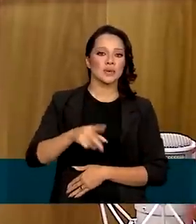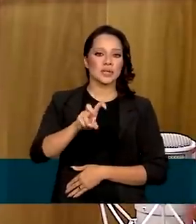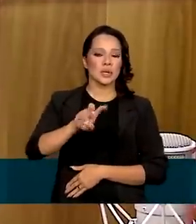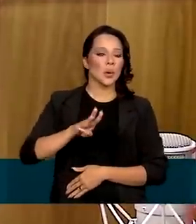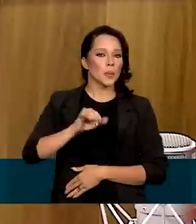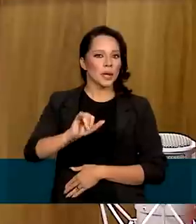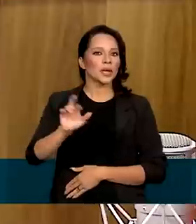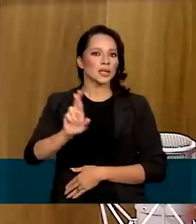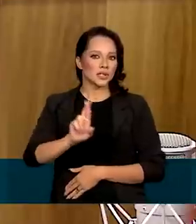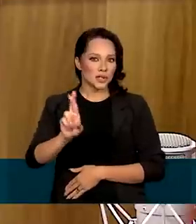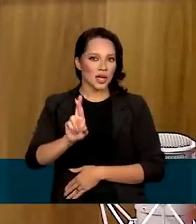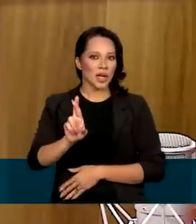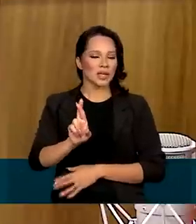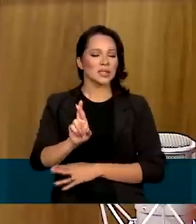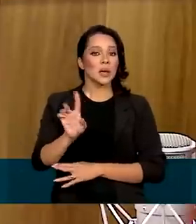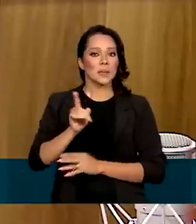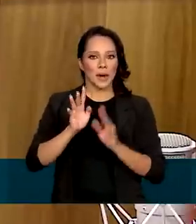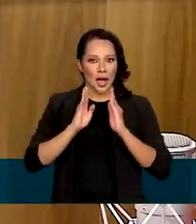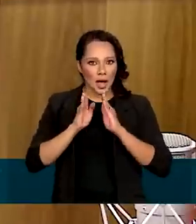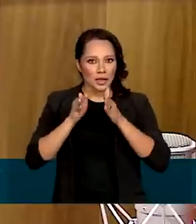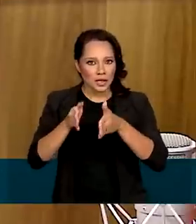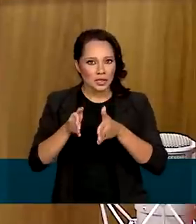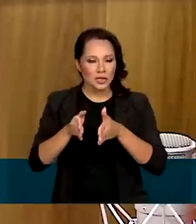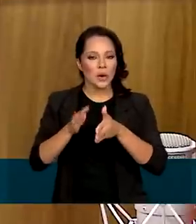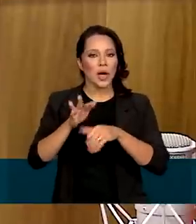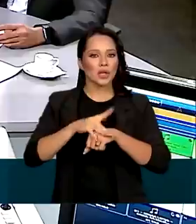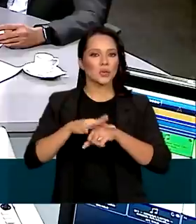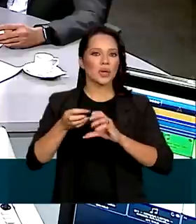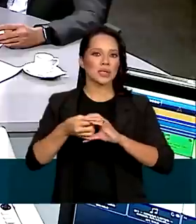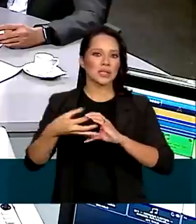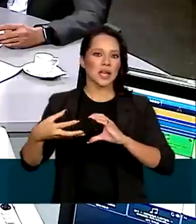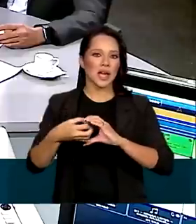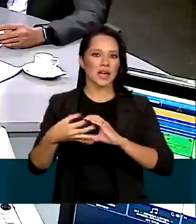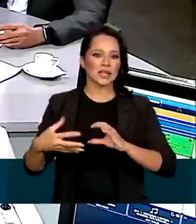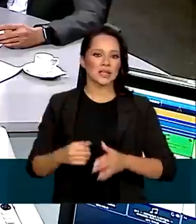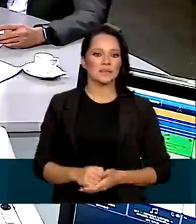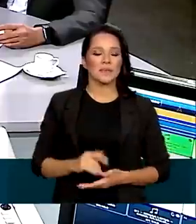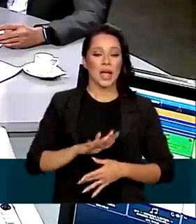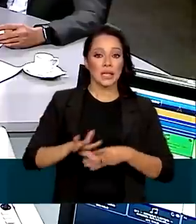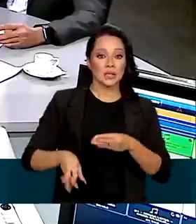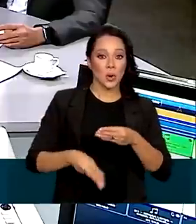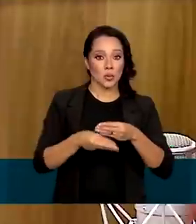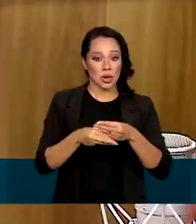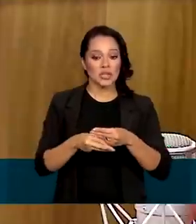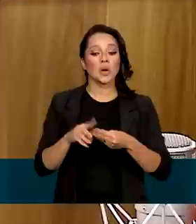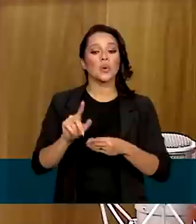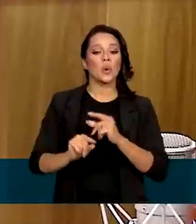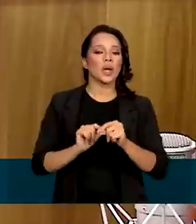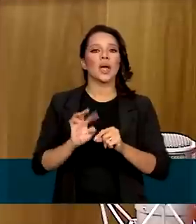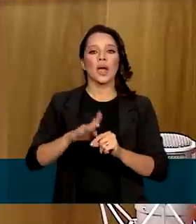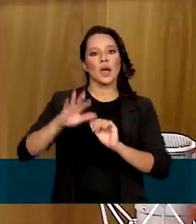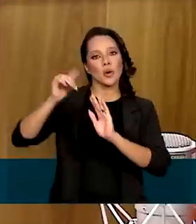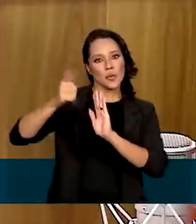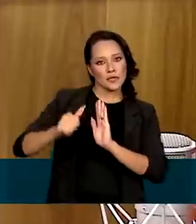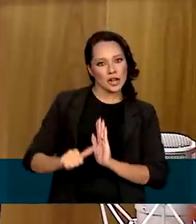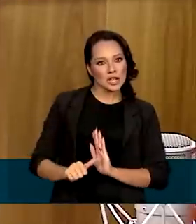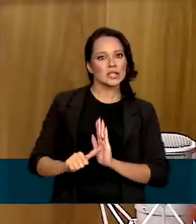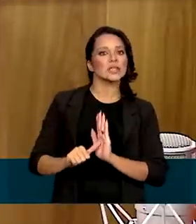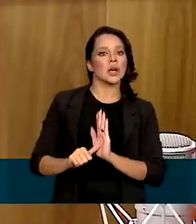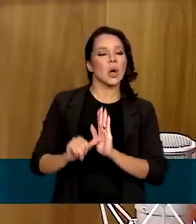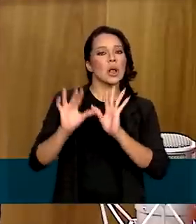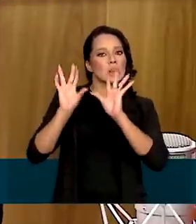bilhões de reais para atenção às doenças raras. Essa incorporação decorre de uma avaliação